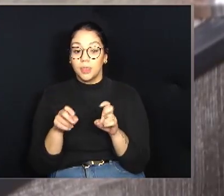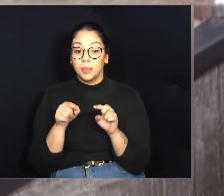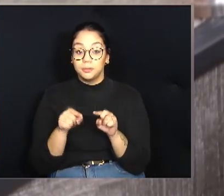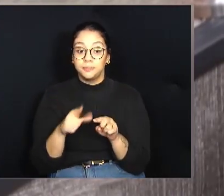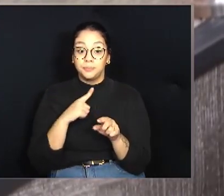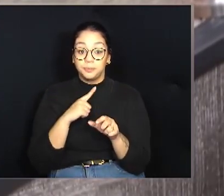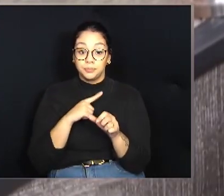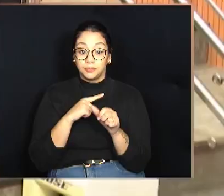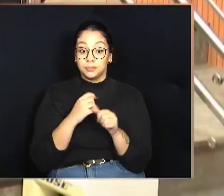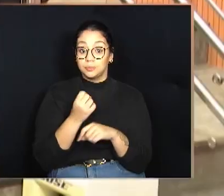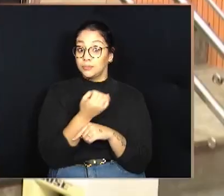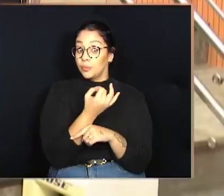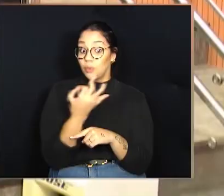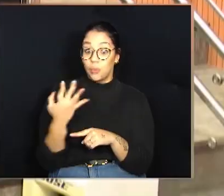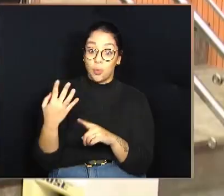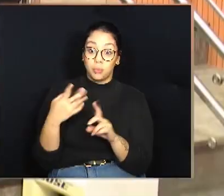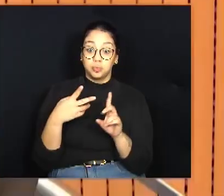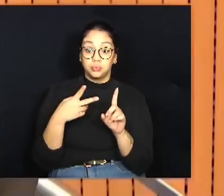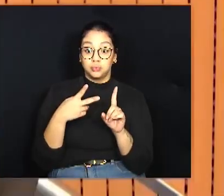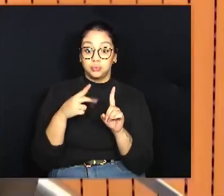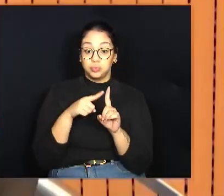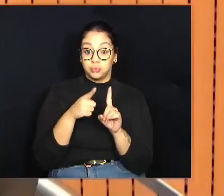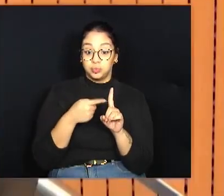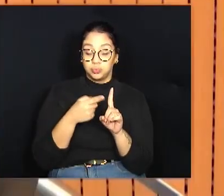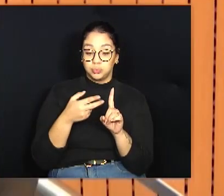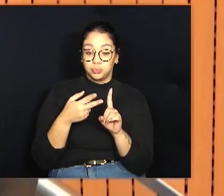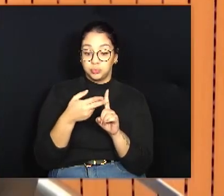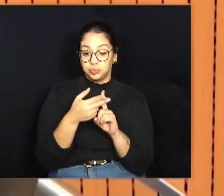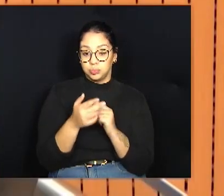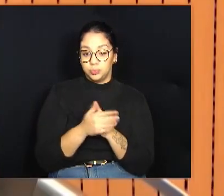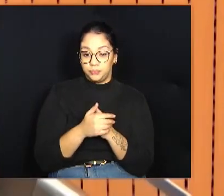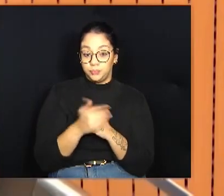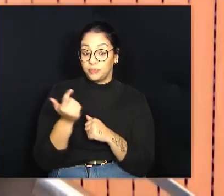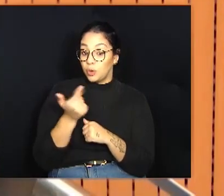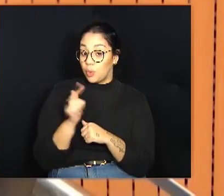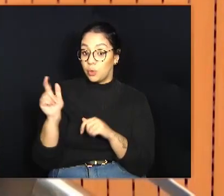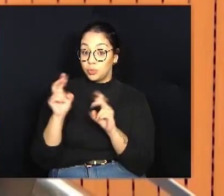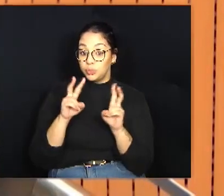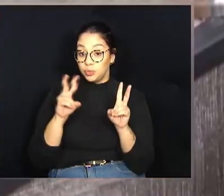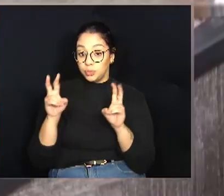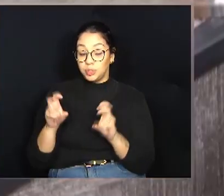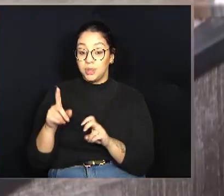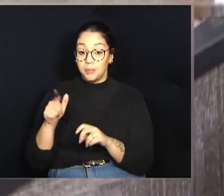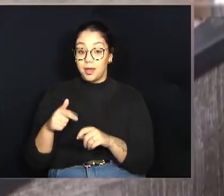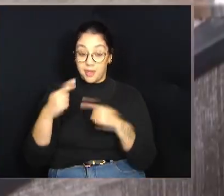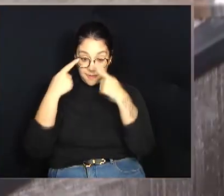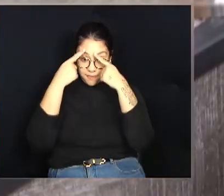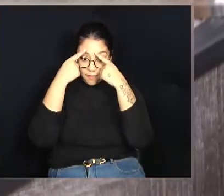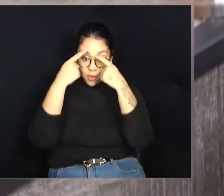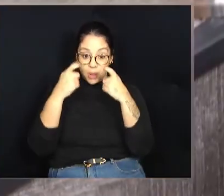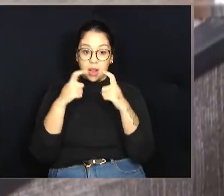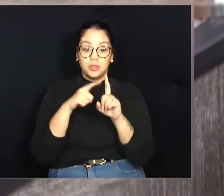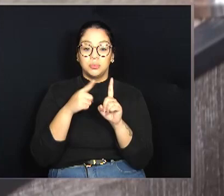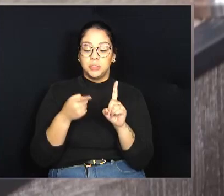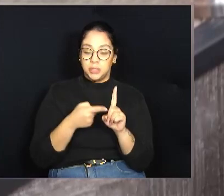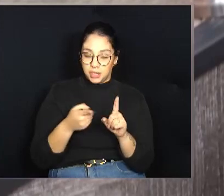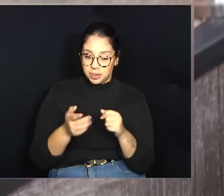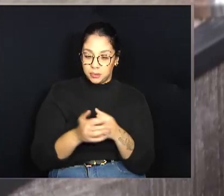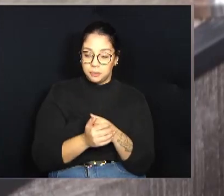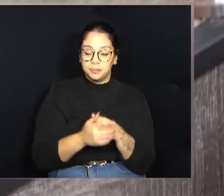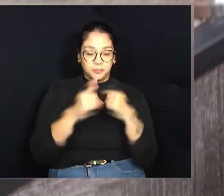de ter um alto número de cesariana. Outro tema abordado foi a violência obstetra. A violência obstetra